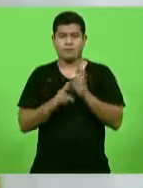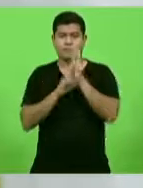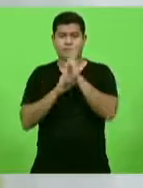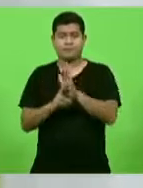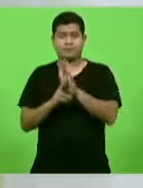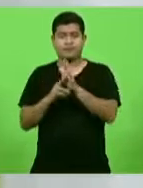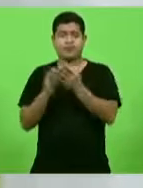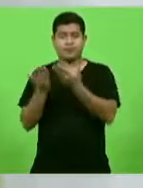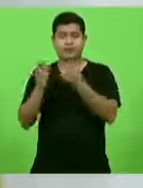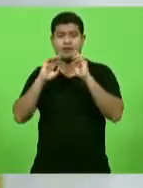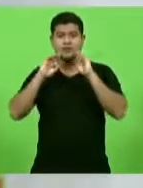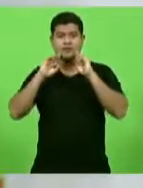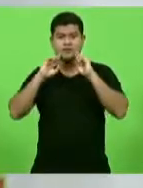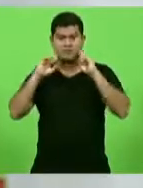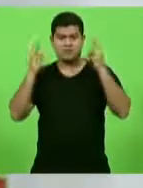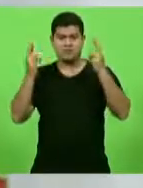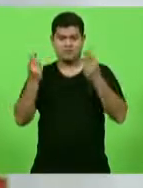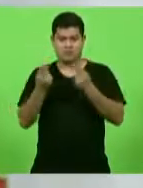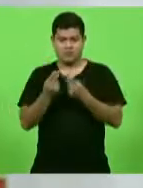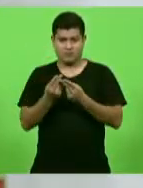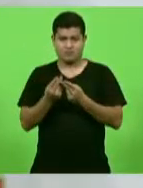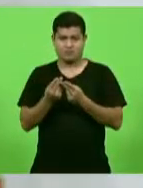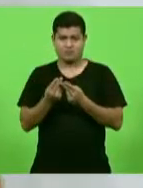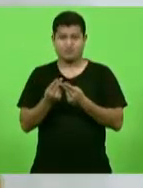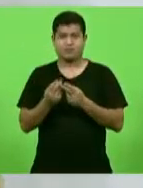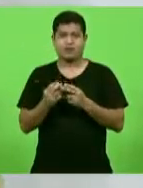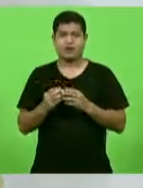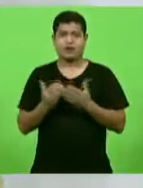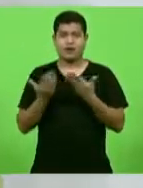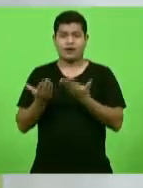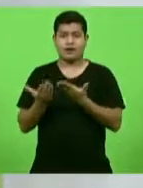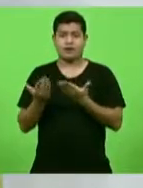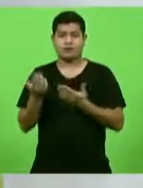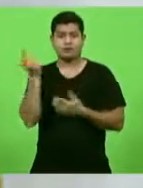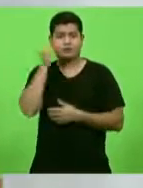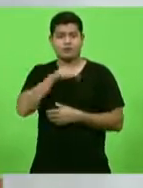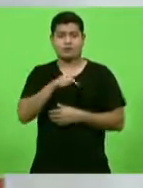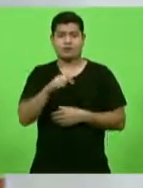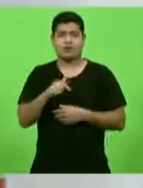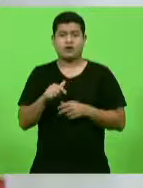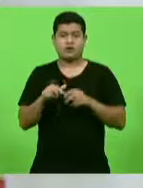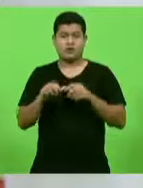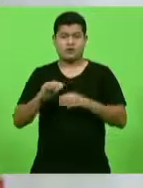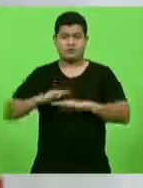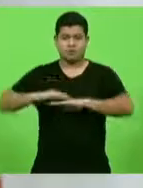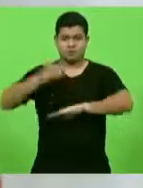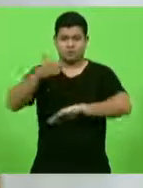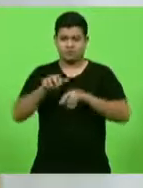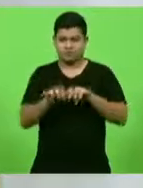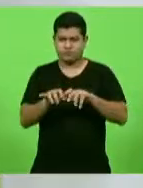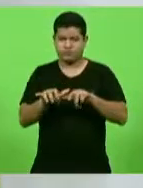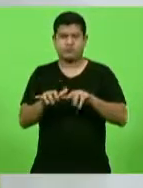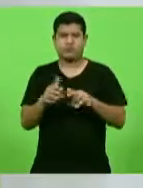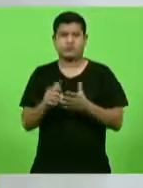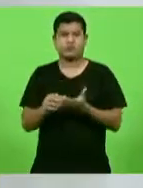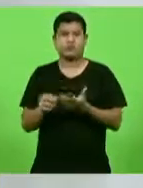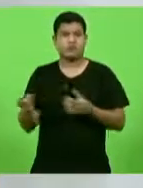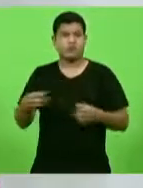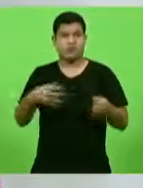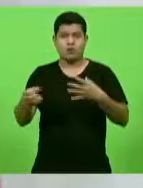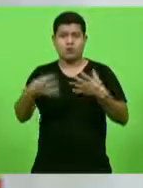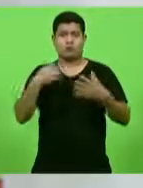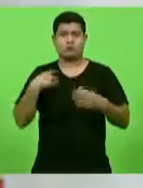como o Prêmio Notebooks de Última Geração e apoio de mentores para futuras pesquisas. Em